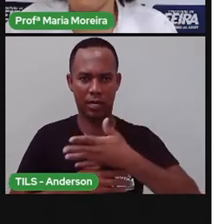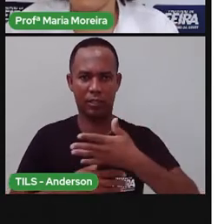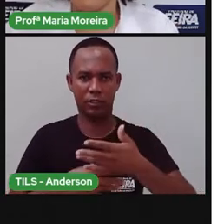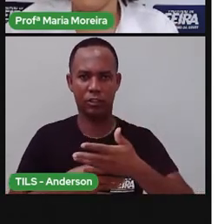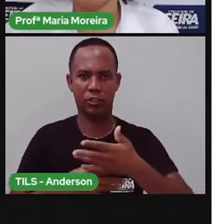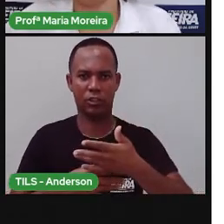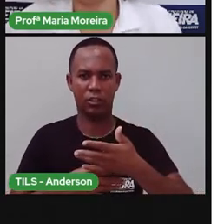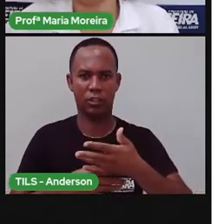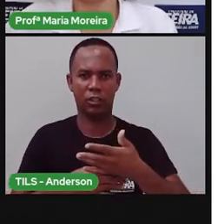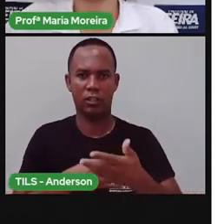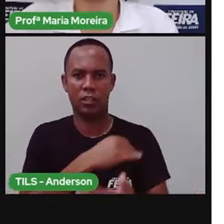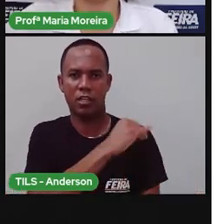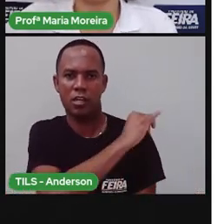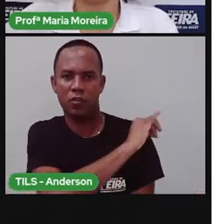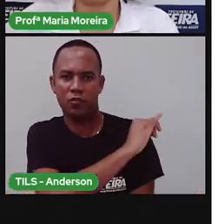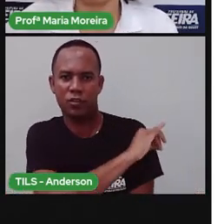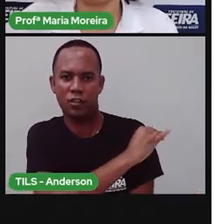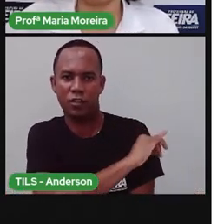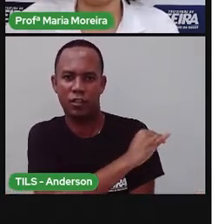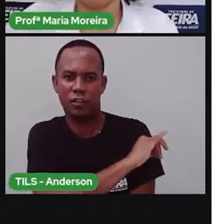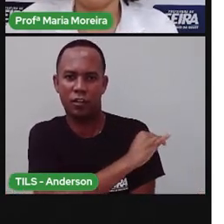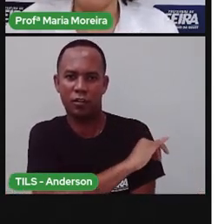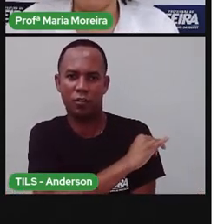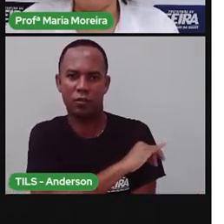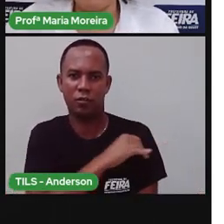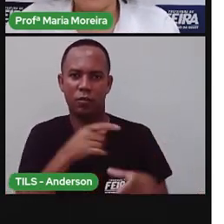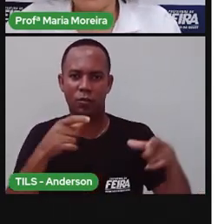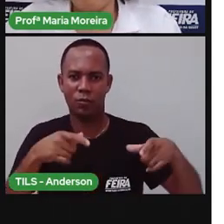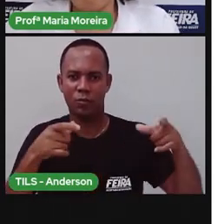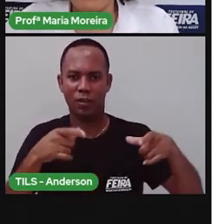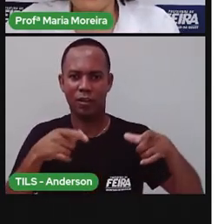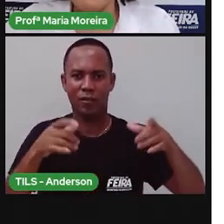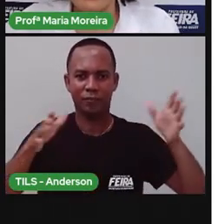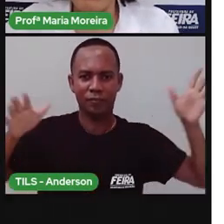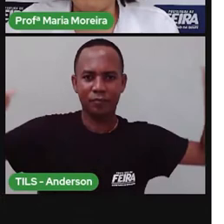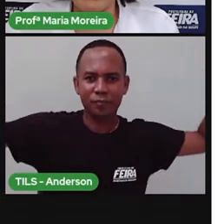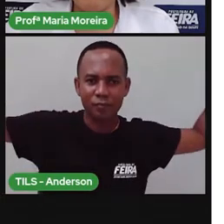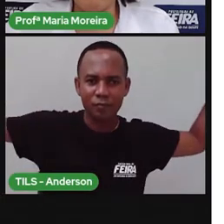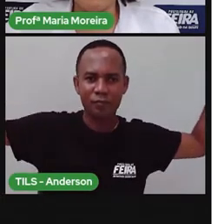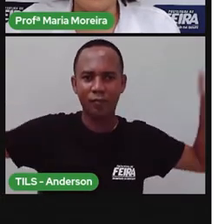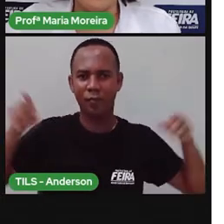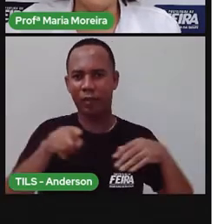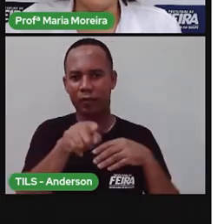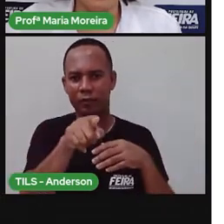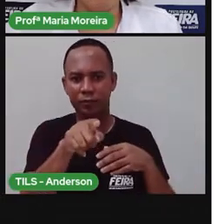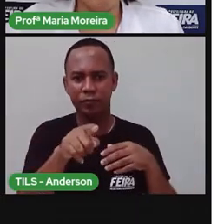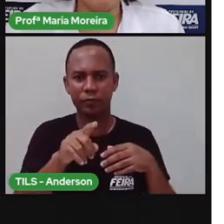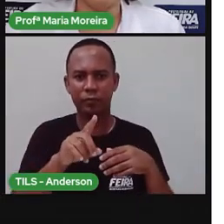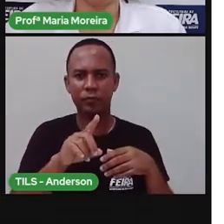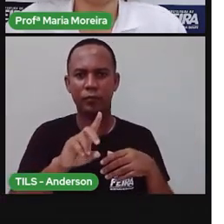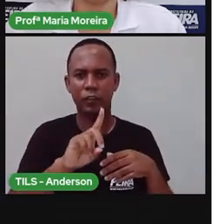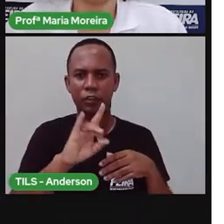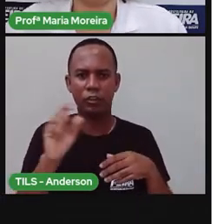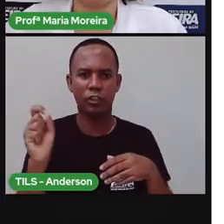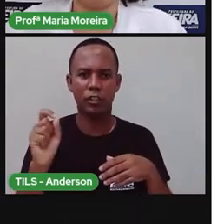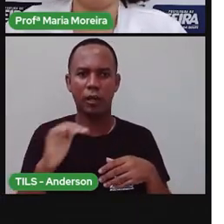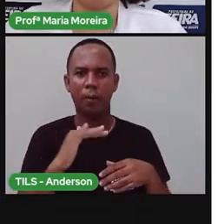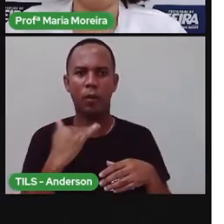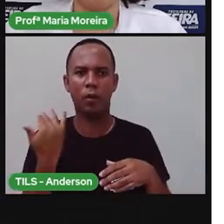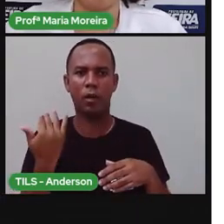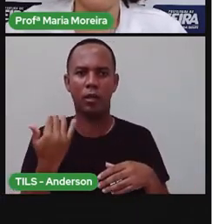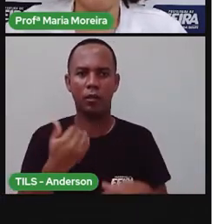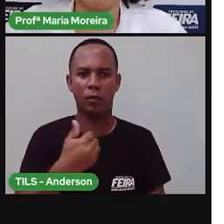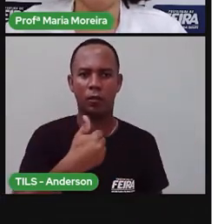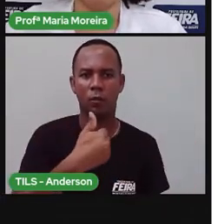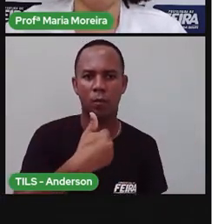essa imagem aí, né, o Rio de Janeiro, onde fica o Cristo Redentor. E faleceu, né, no dia 9 de julho